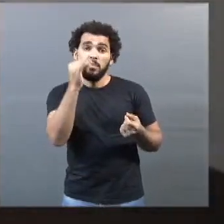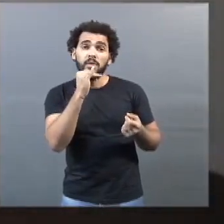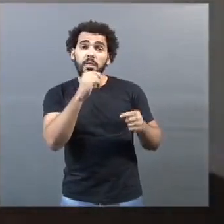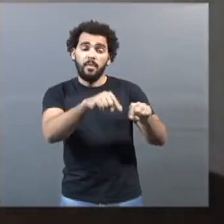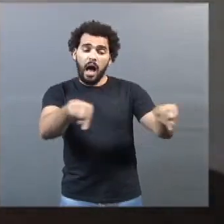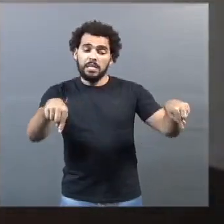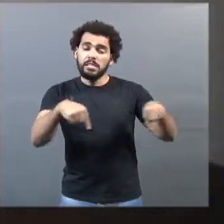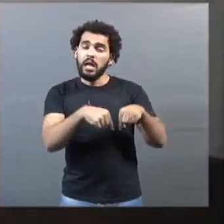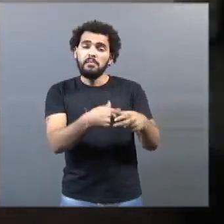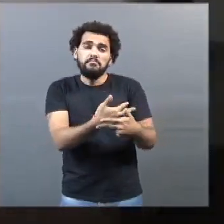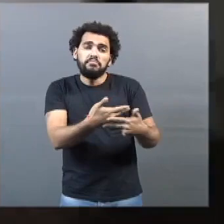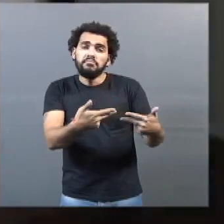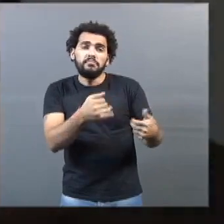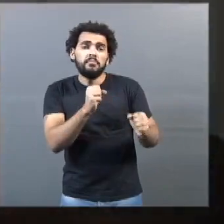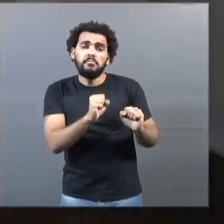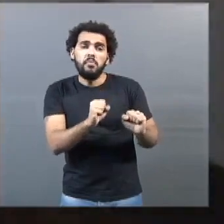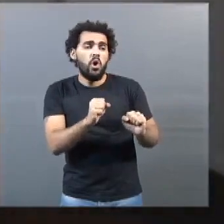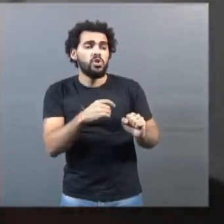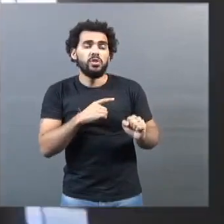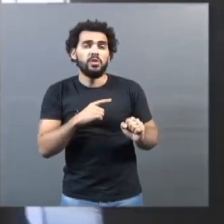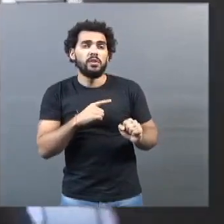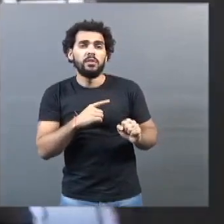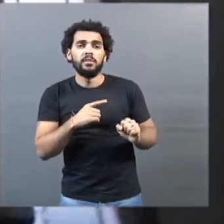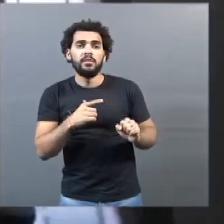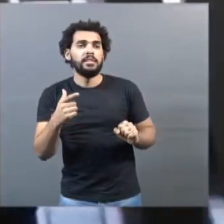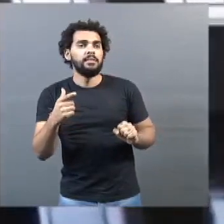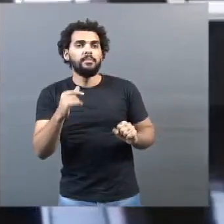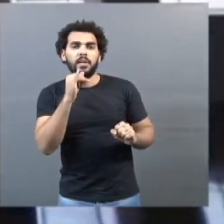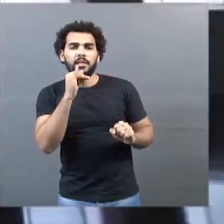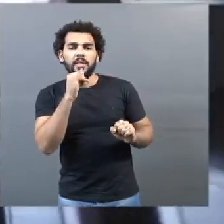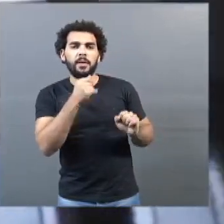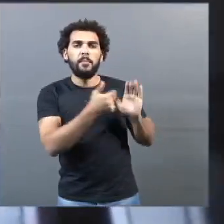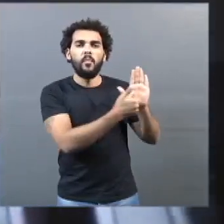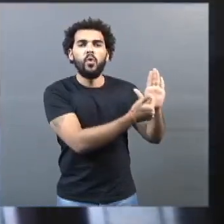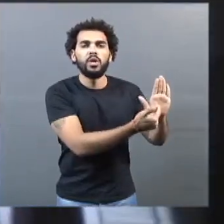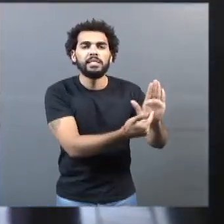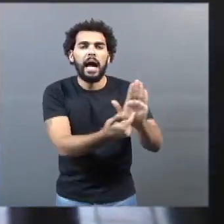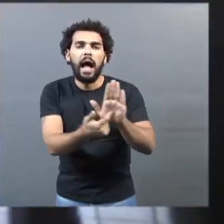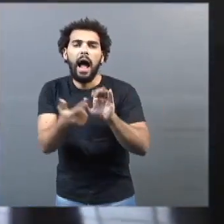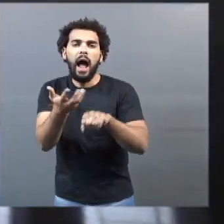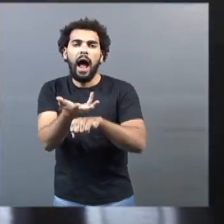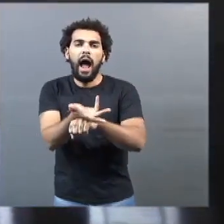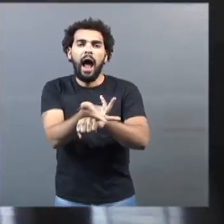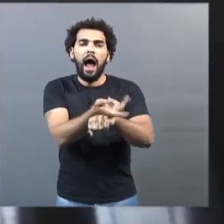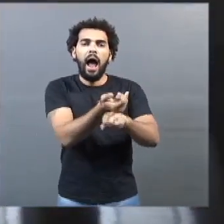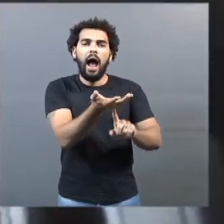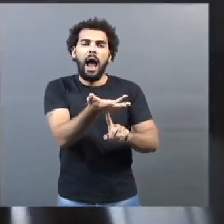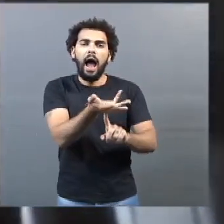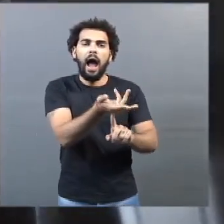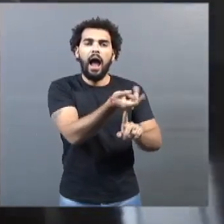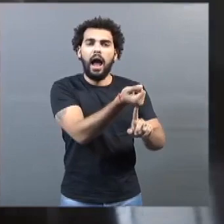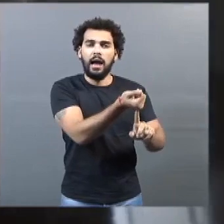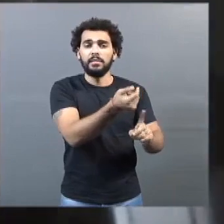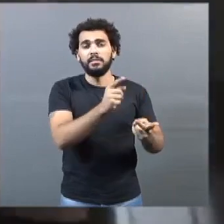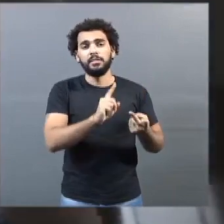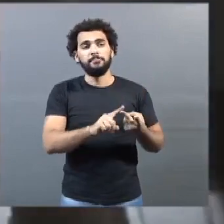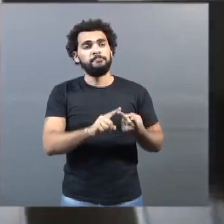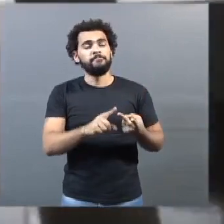ser para N ocasiões. Isso é uma galeria, uma das mais belas galerias de arte, pelo pé direito, muito